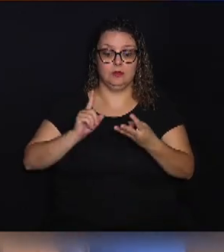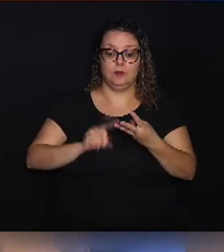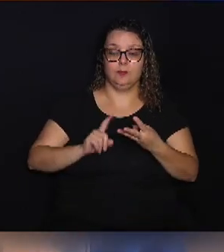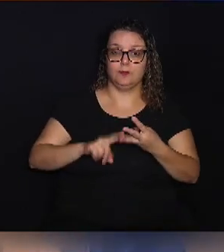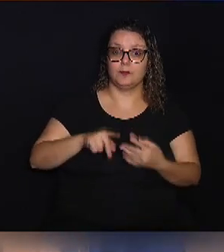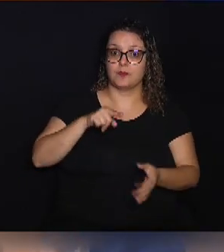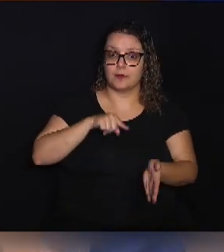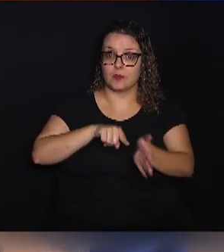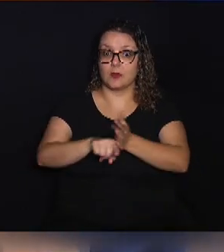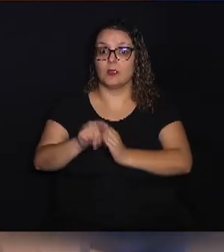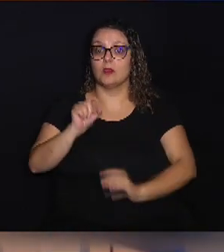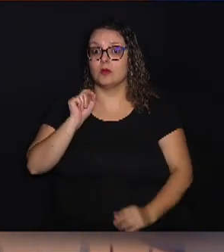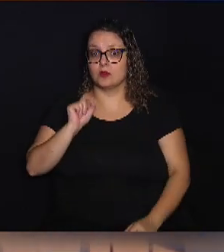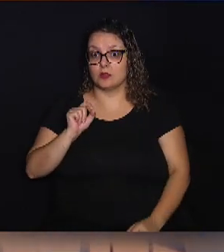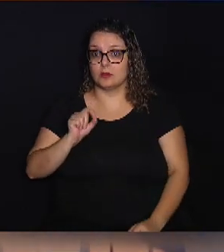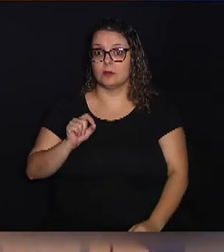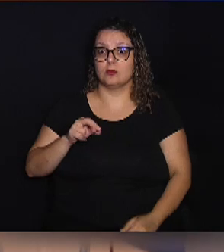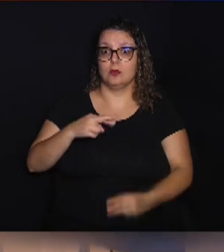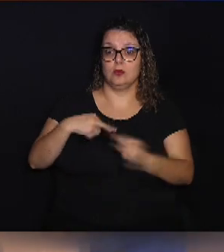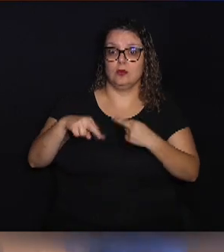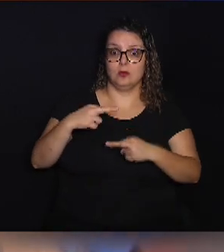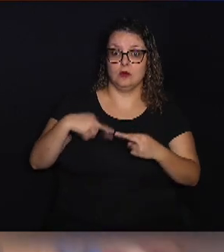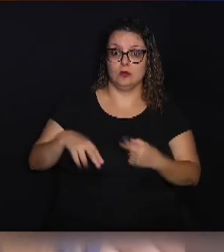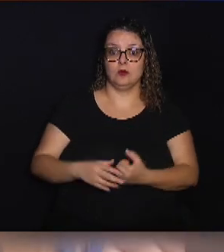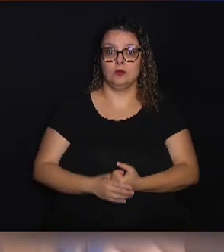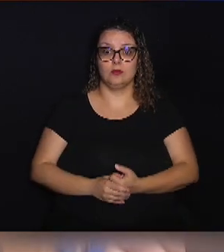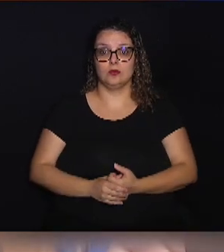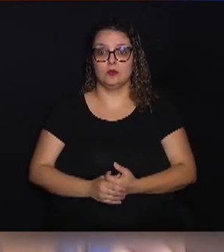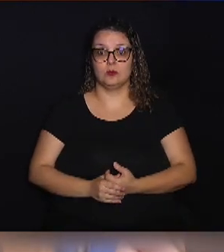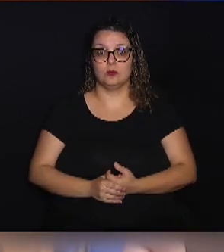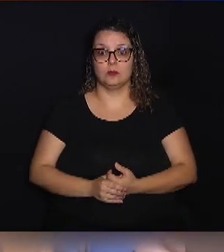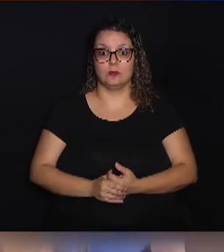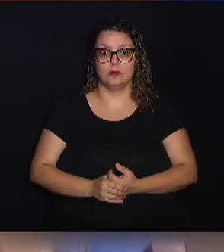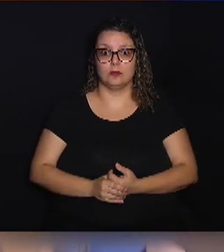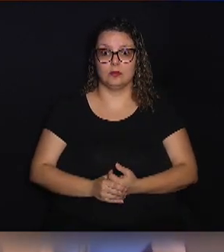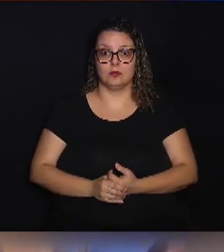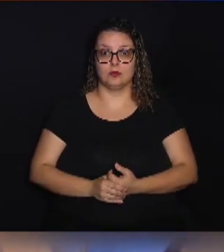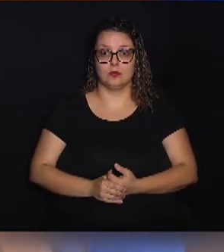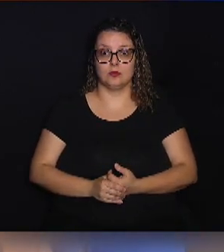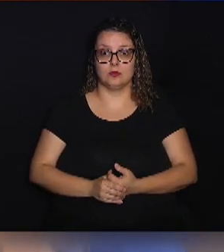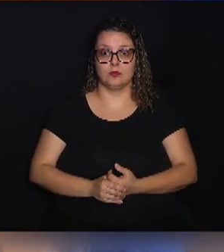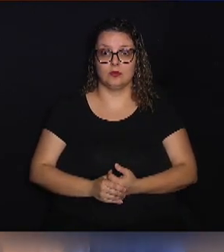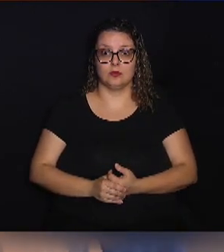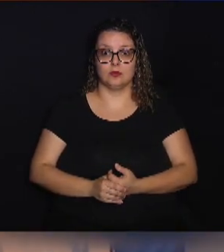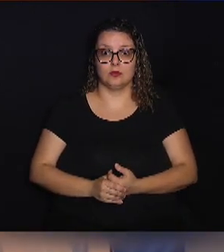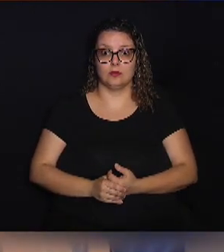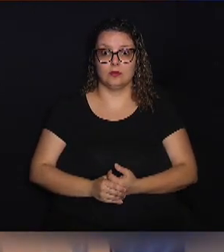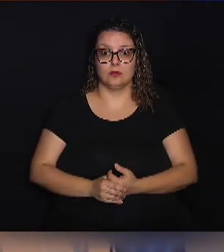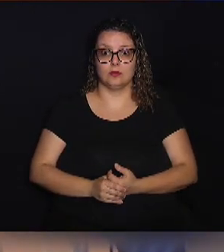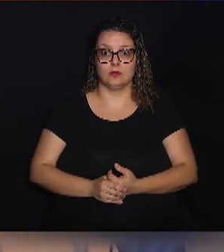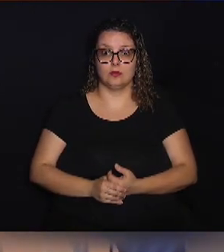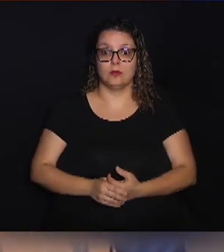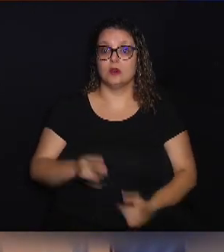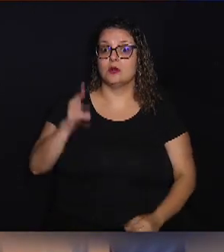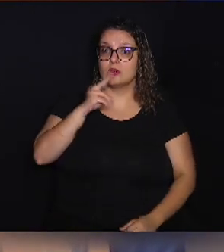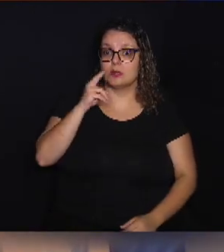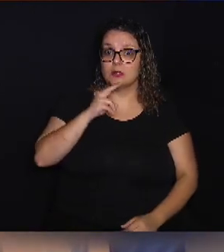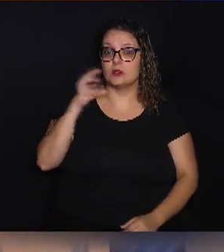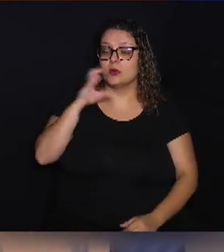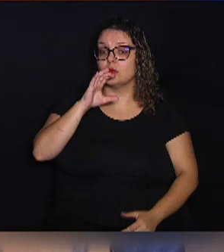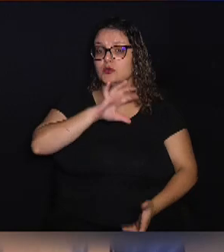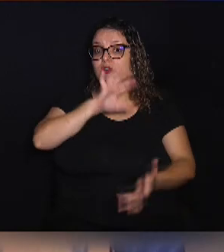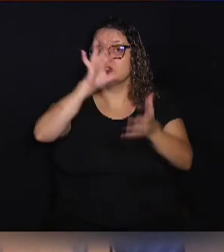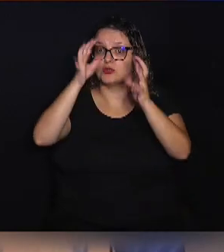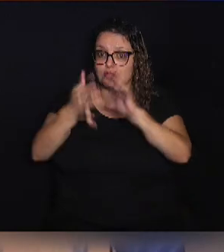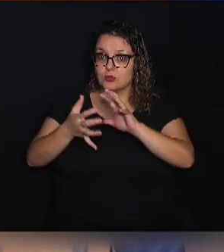pergunta é sobre a questão da emergência climática.